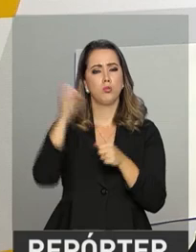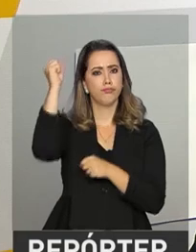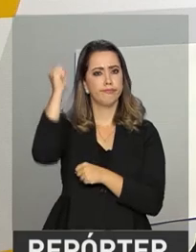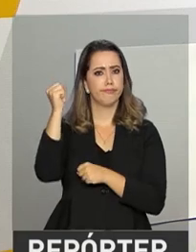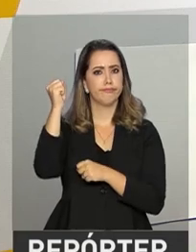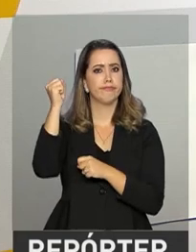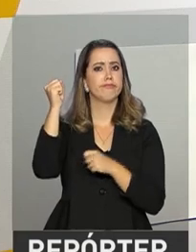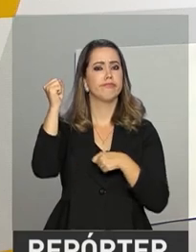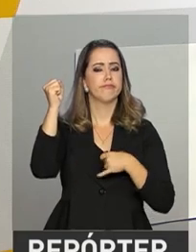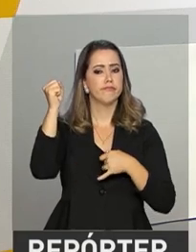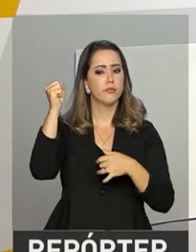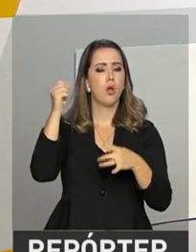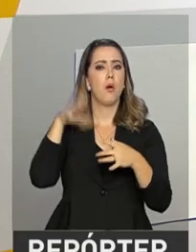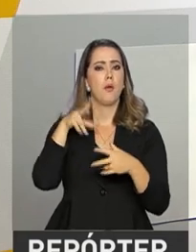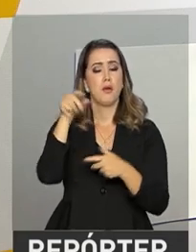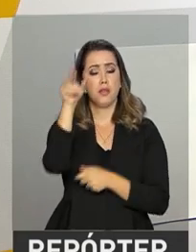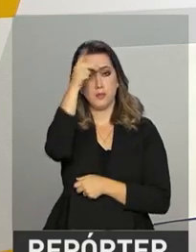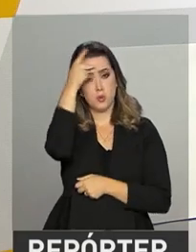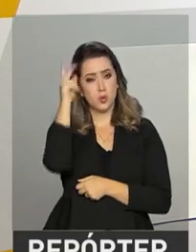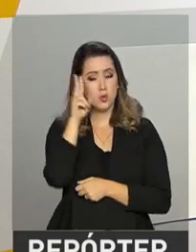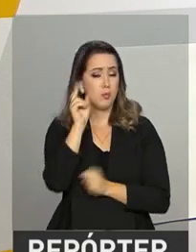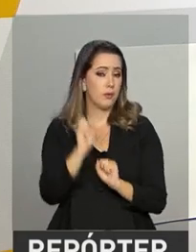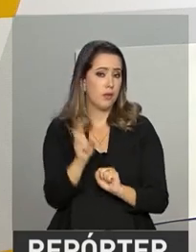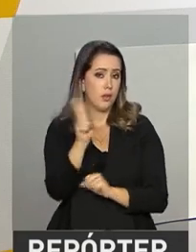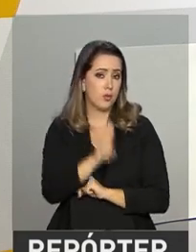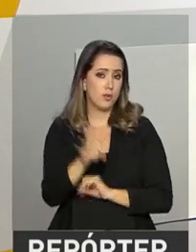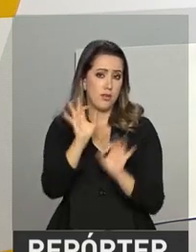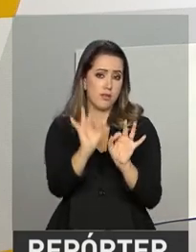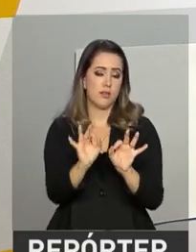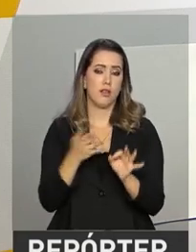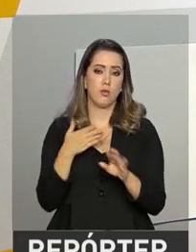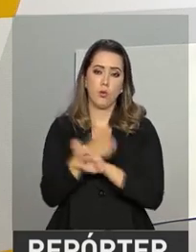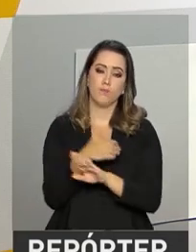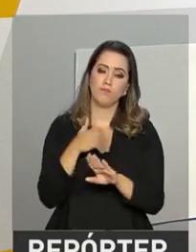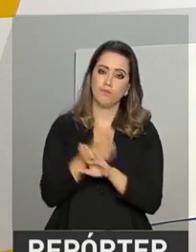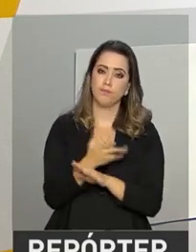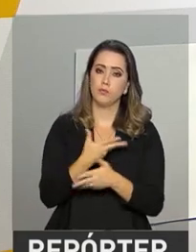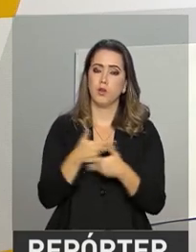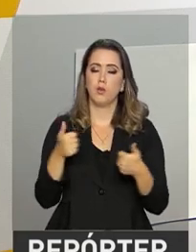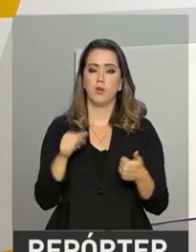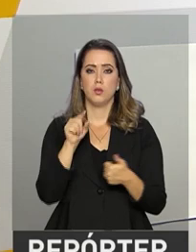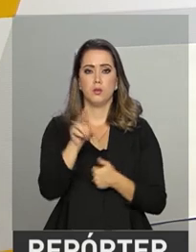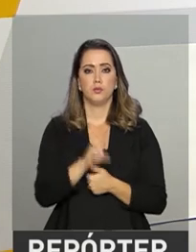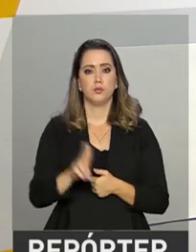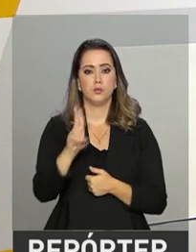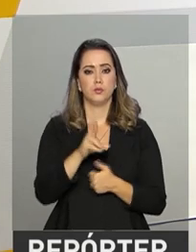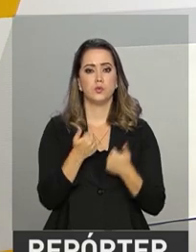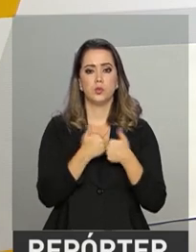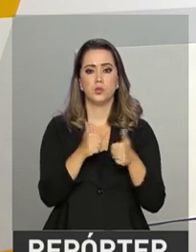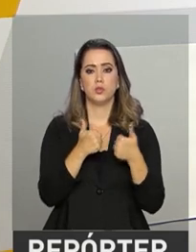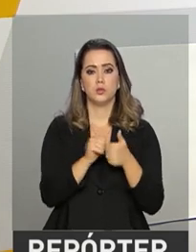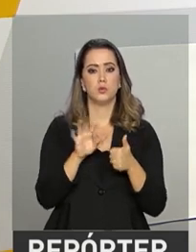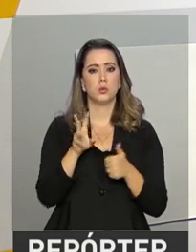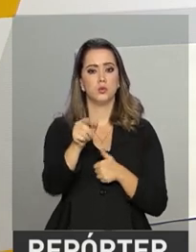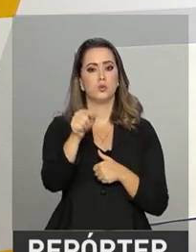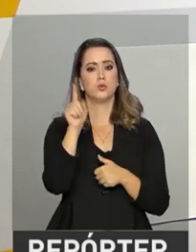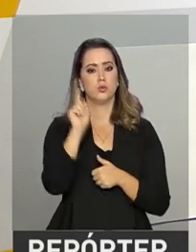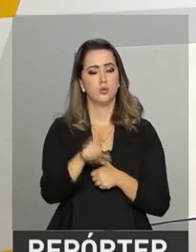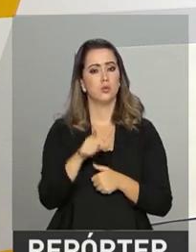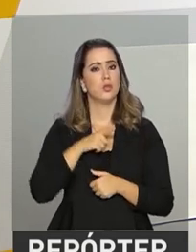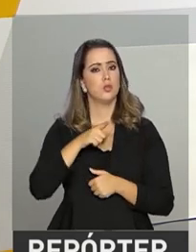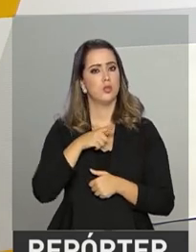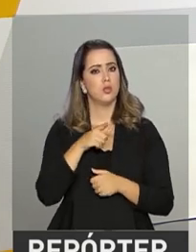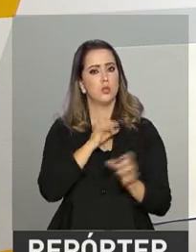usualidade para a população e um acesso melhor na sua mobilidade como um todo, há